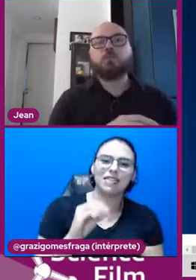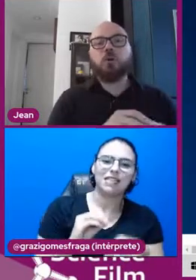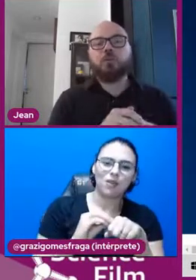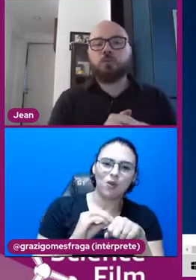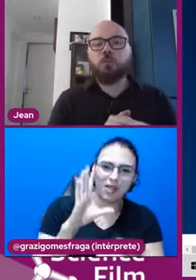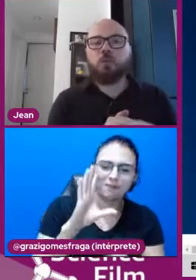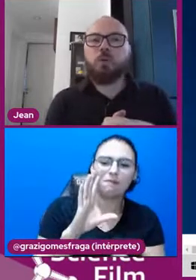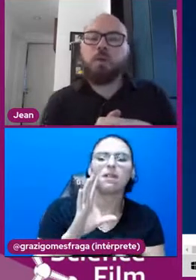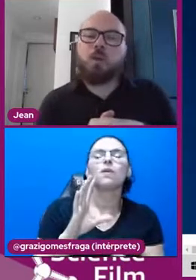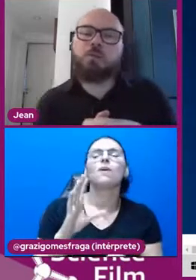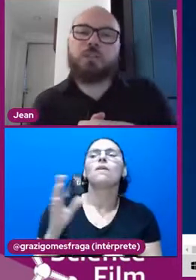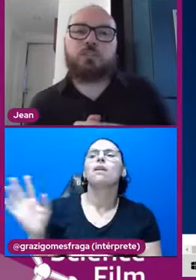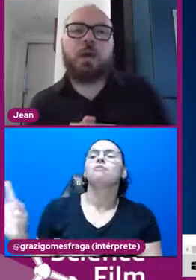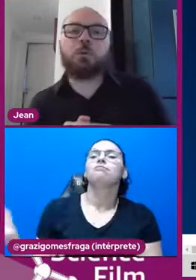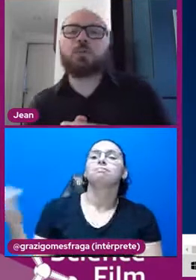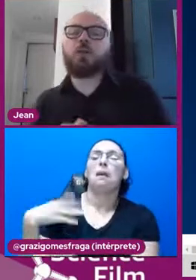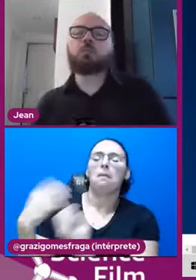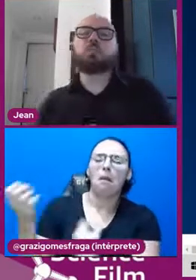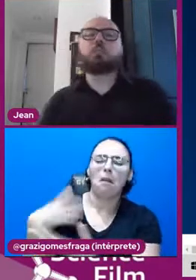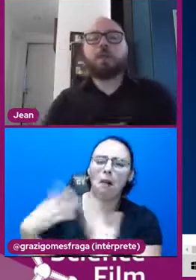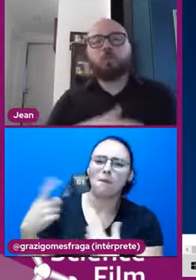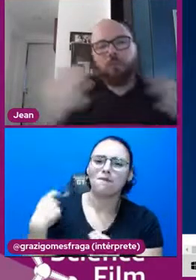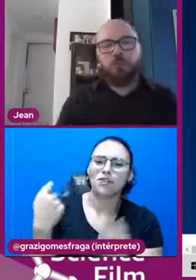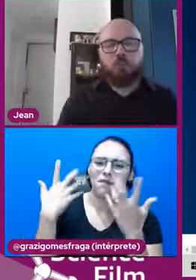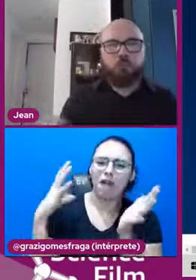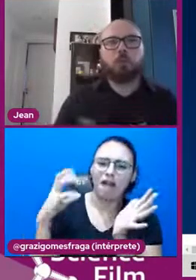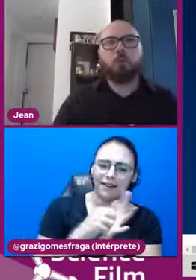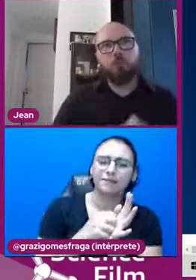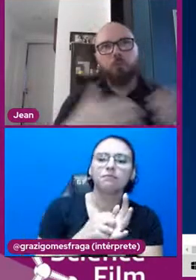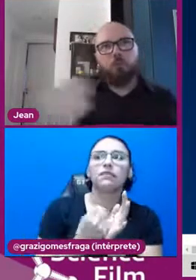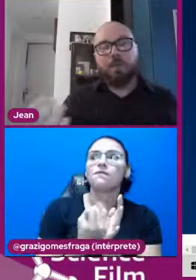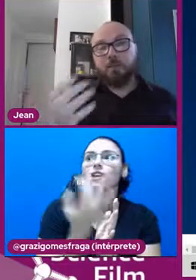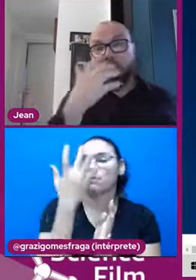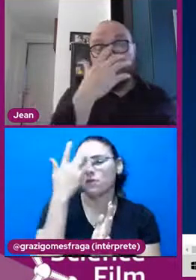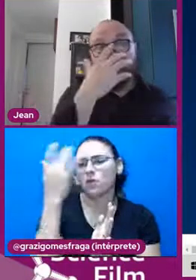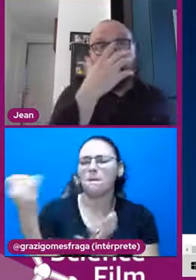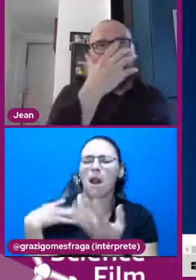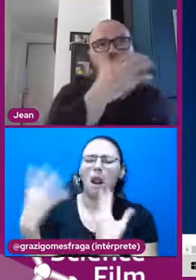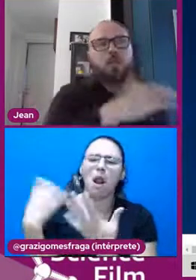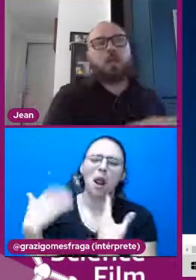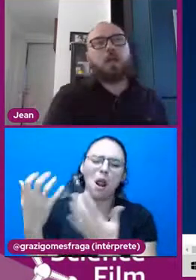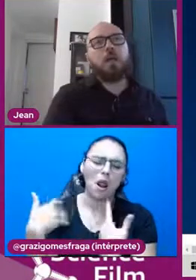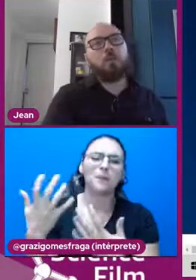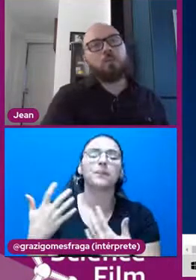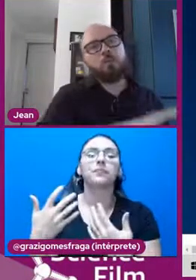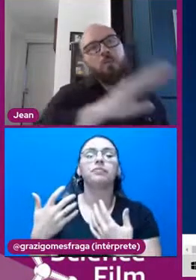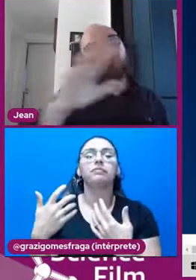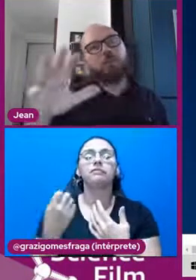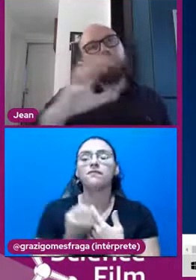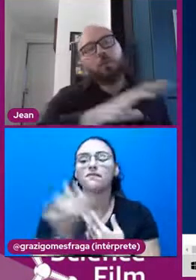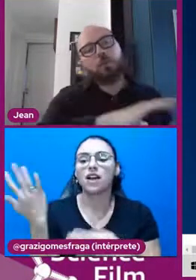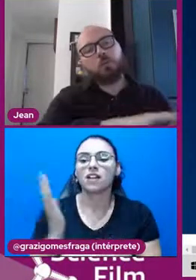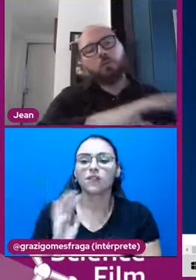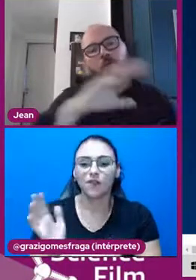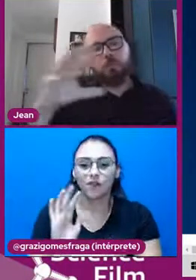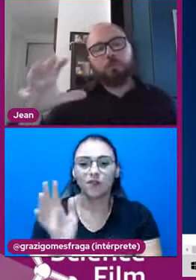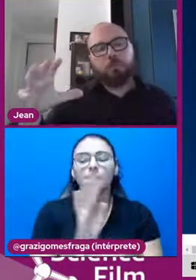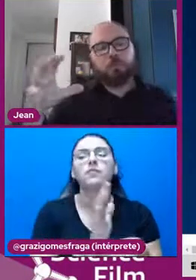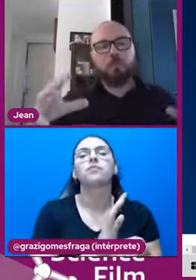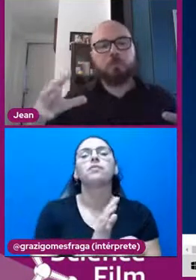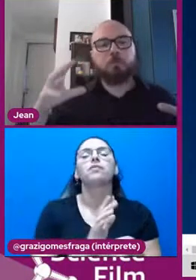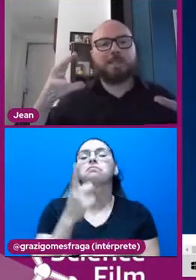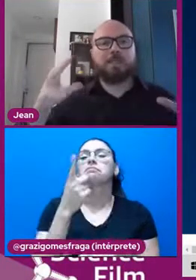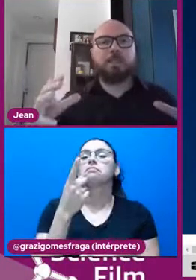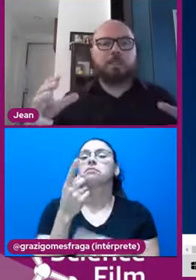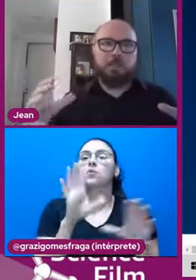mandassem suas obras pro festival. Então, né? Muita gente mandou, foram muitas obras e um conselho ali, um grupo